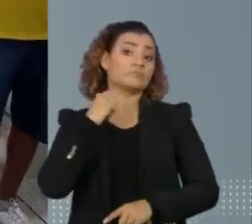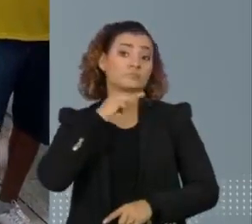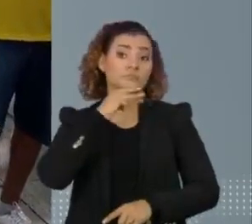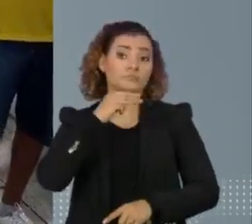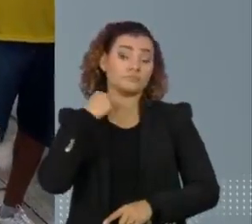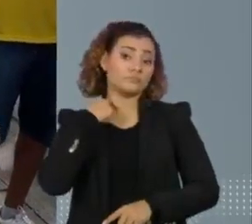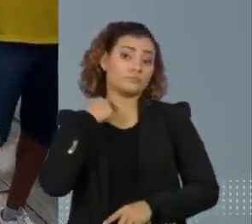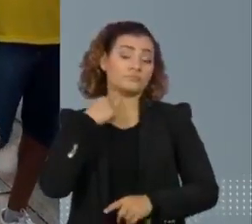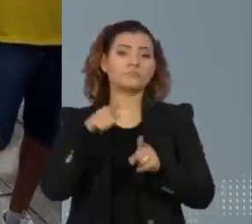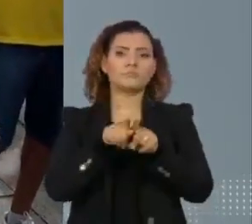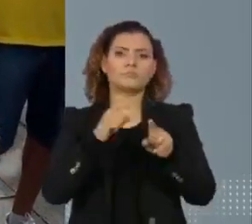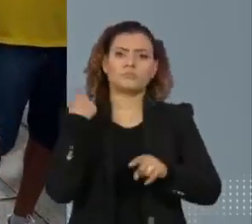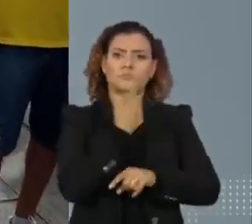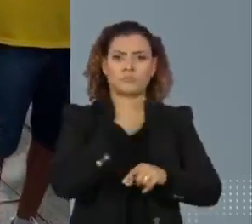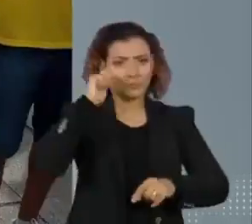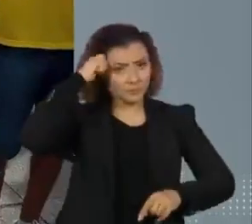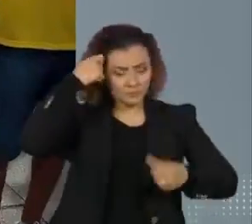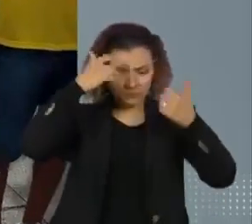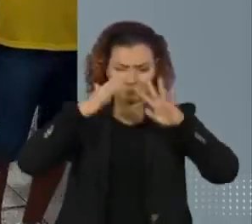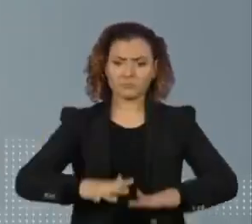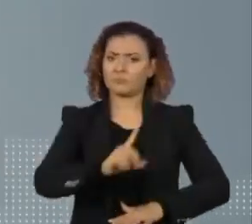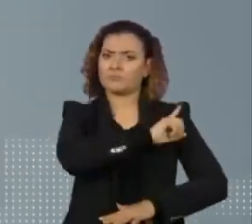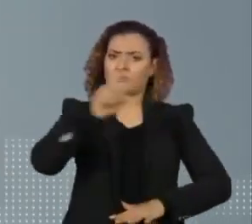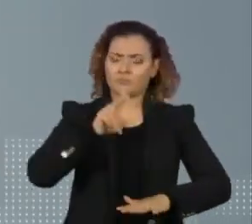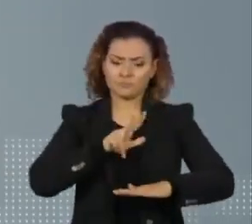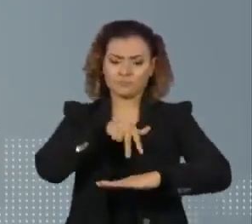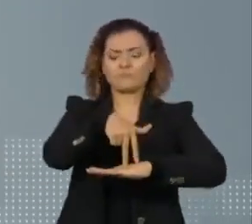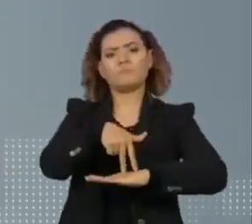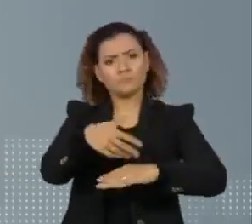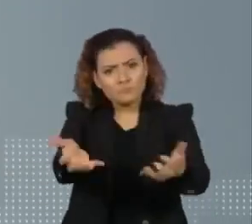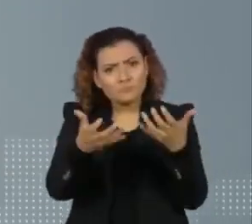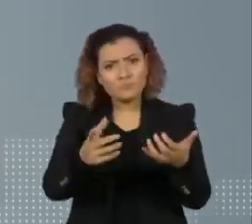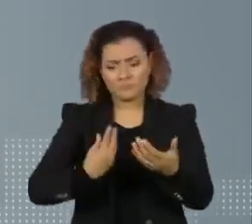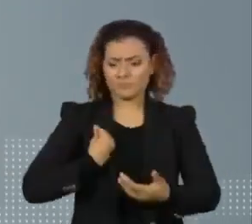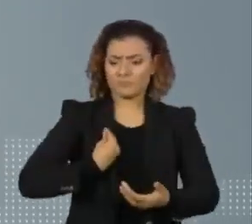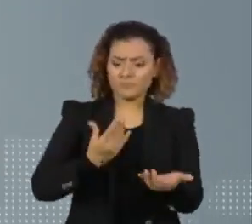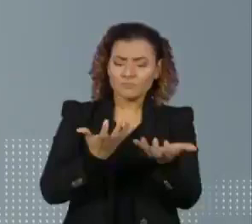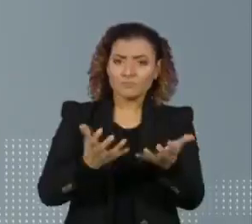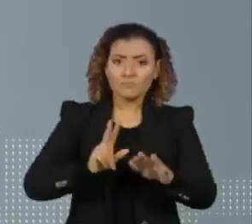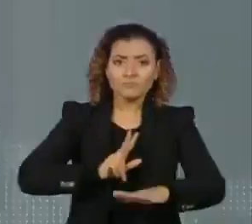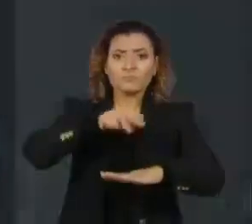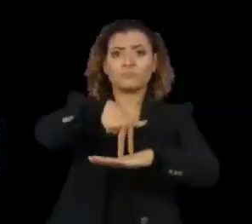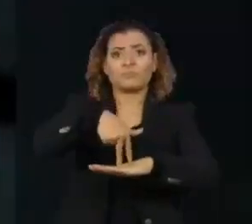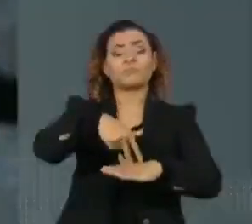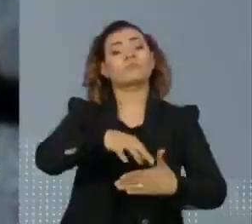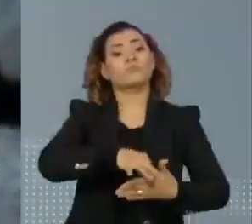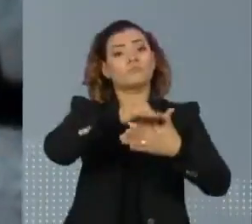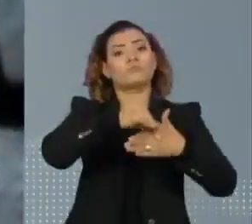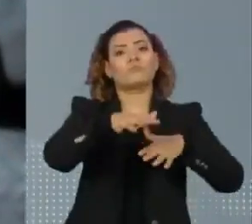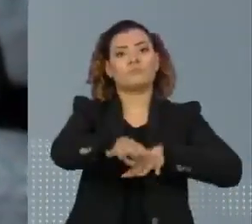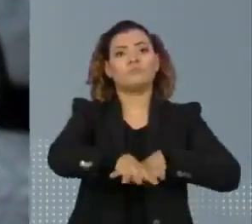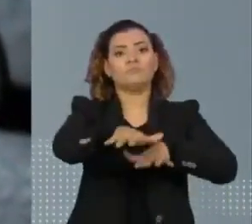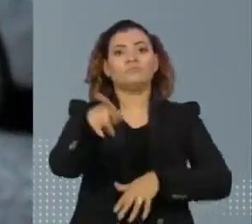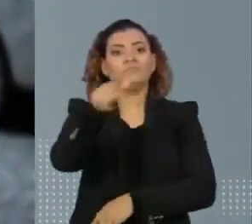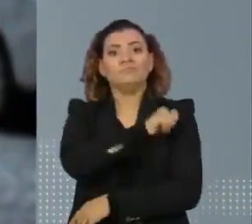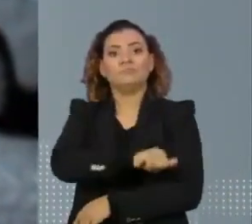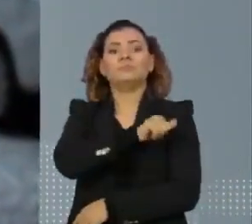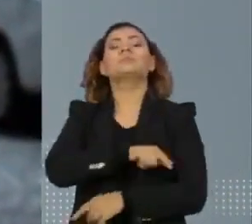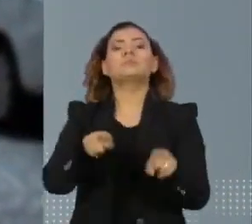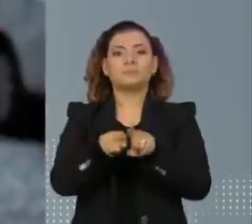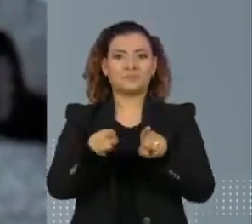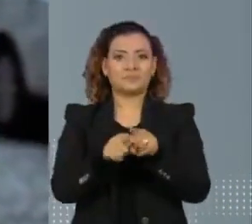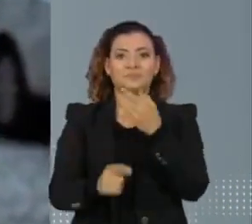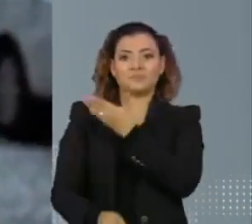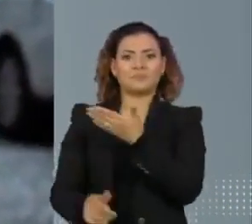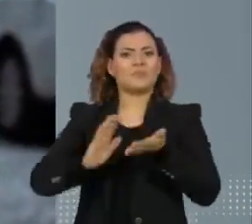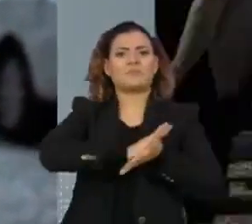sucumbir e o povo negro quer viver. A colisão negra por direitos liderou os protestos. No Rio de Janeiro, mais pedidos